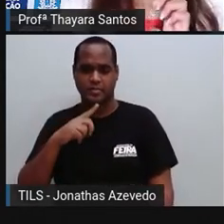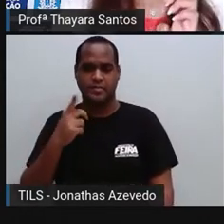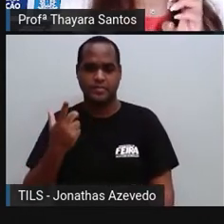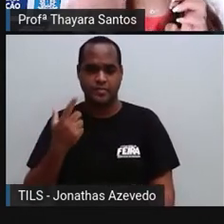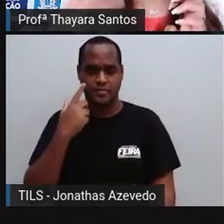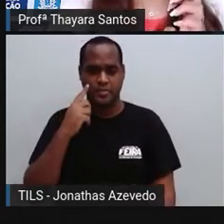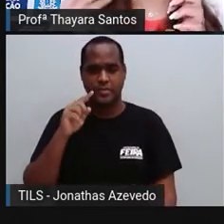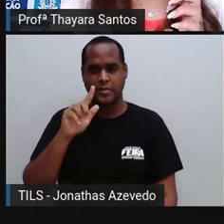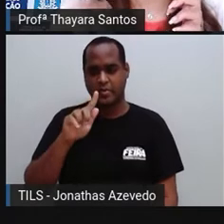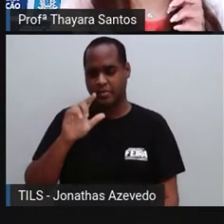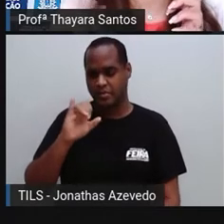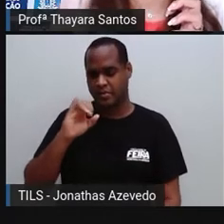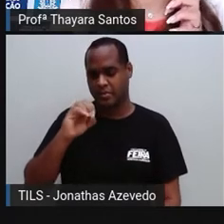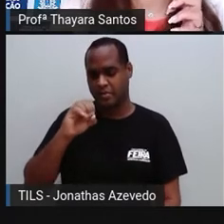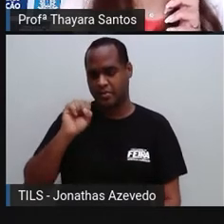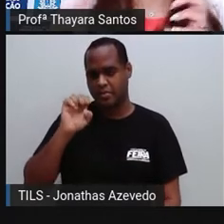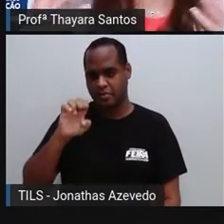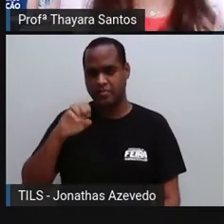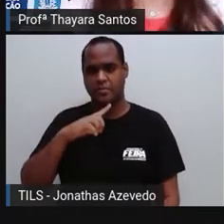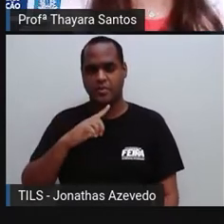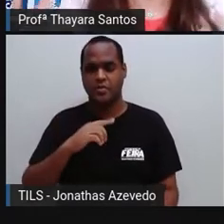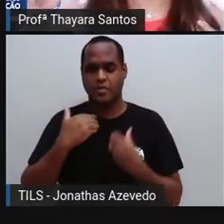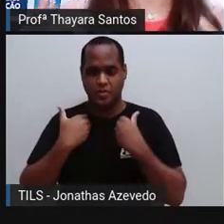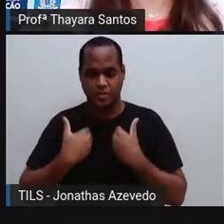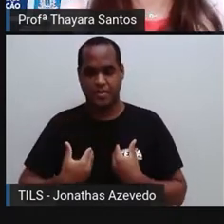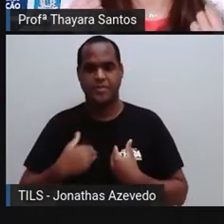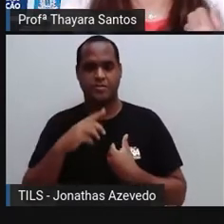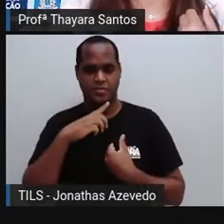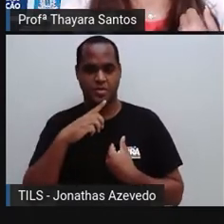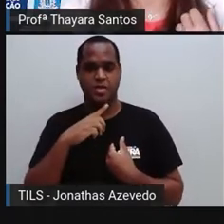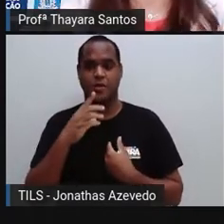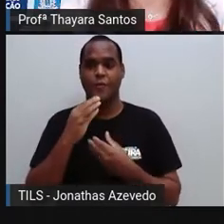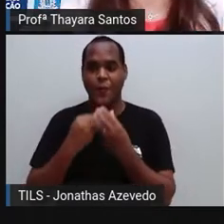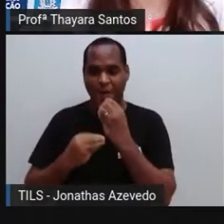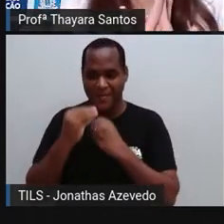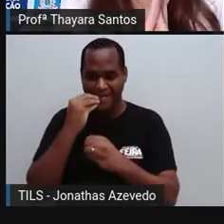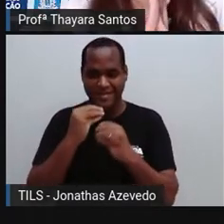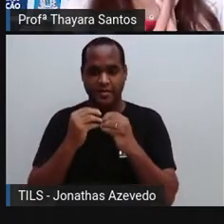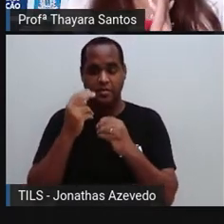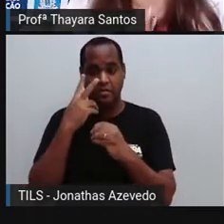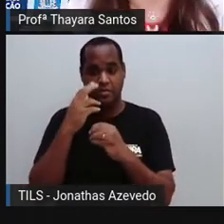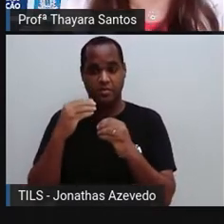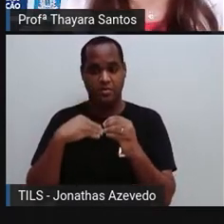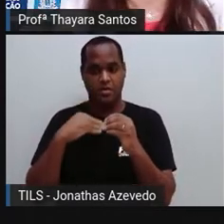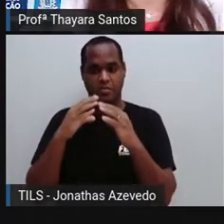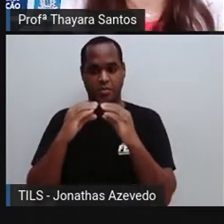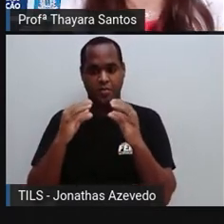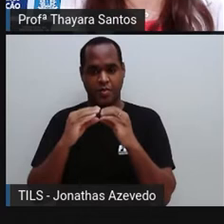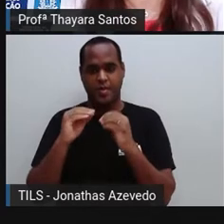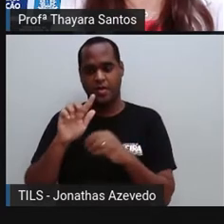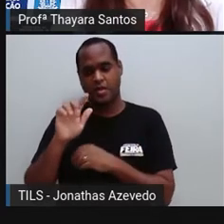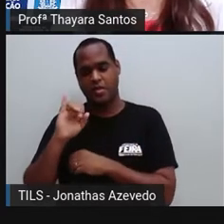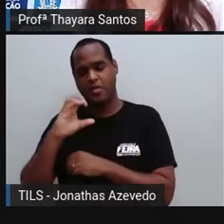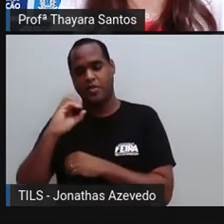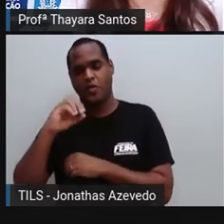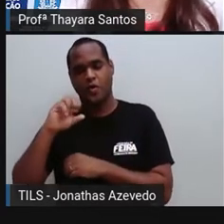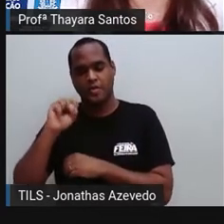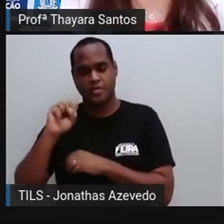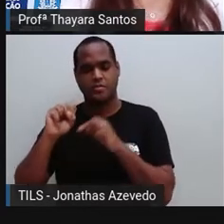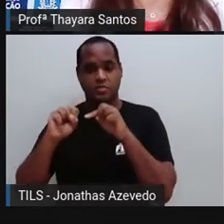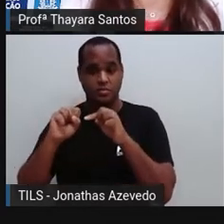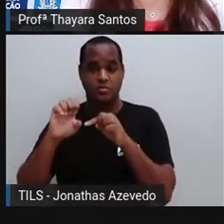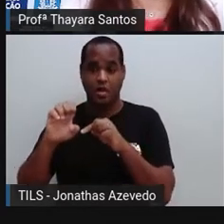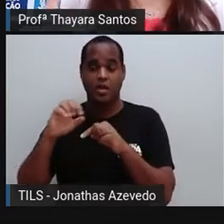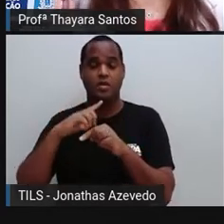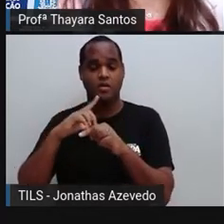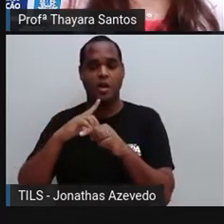corpo. Logo que a gente come, a gente acaba recebendo uma explosão de glicose dentro do nosso corpo. A gente tem glicose